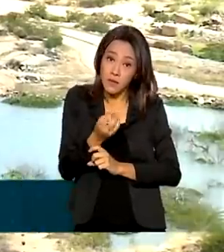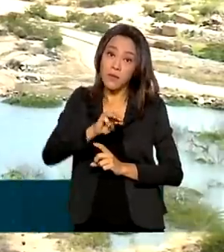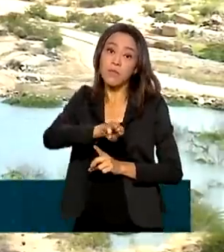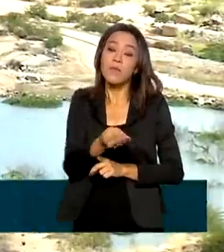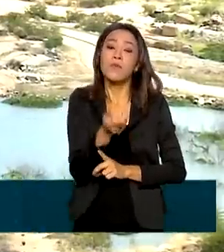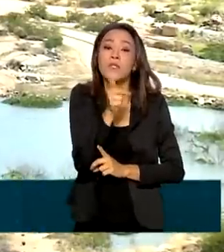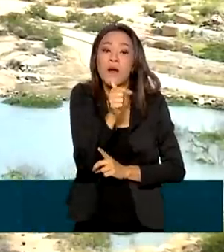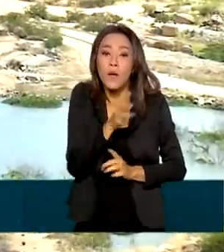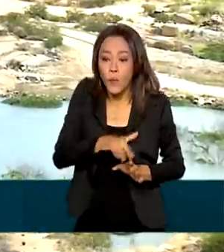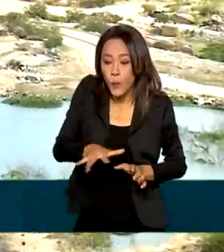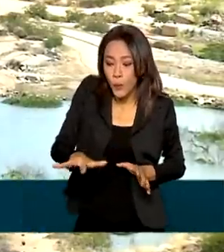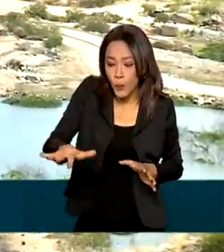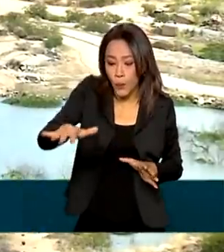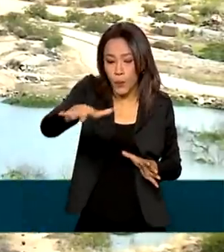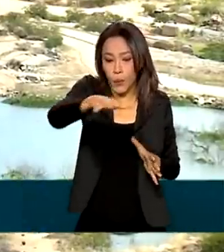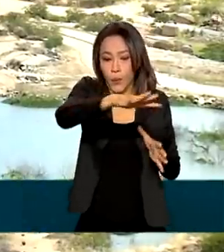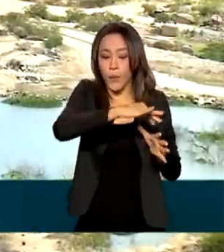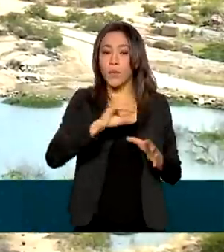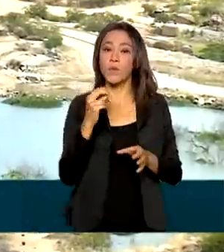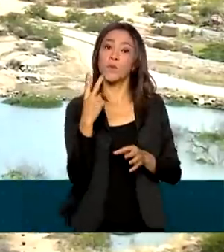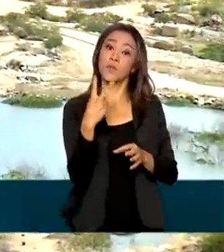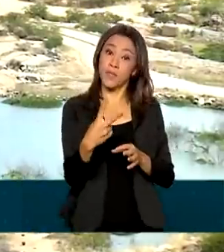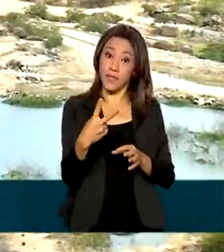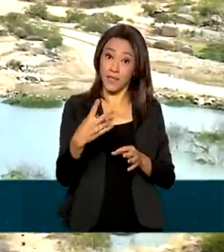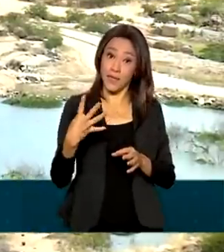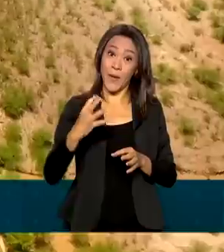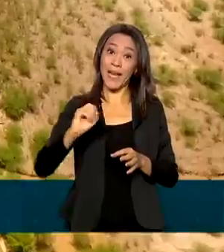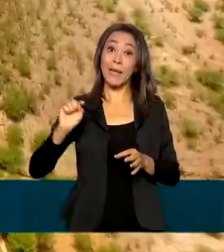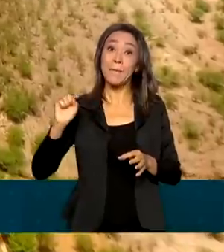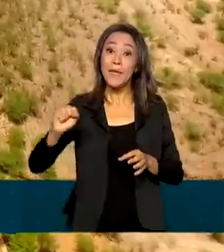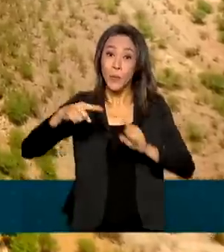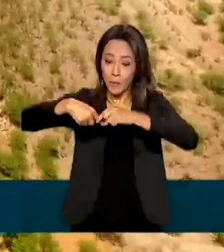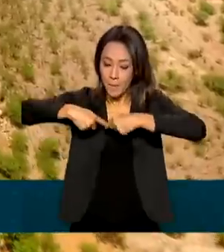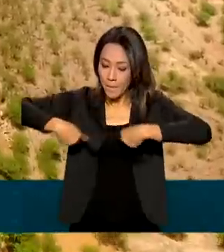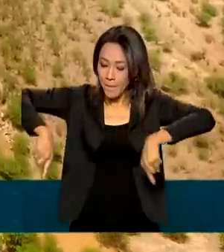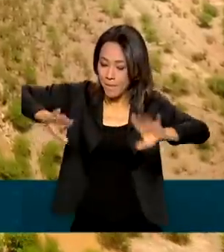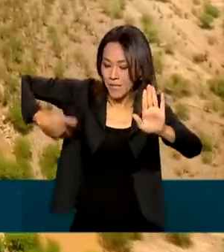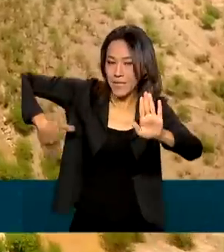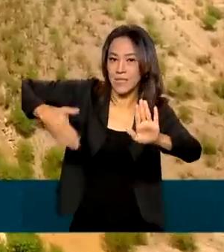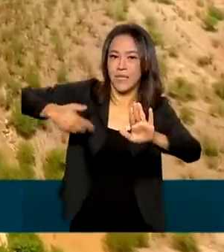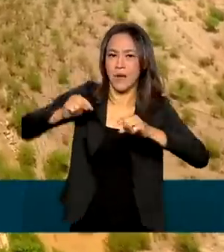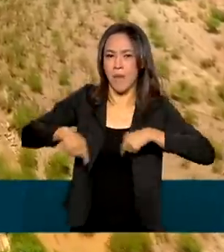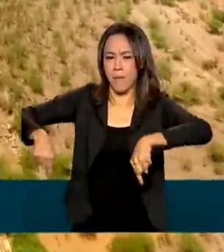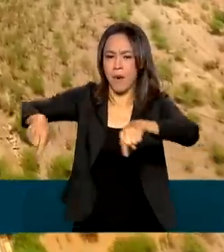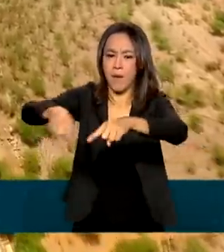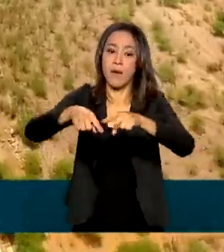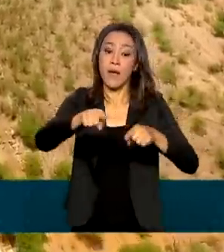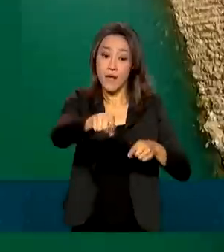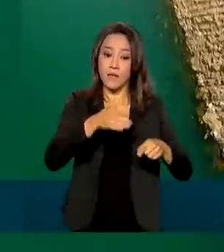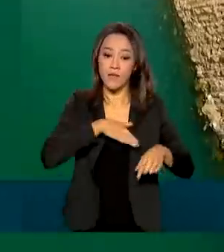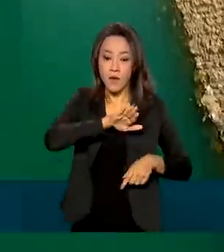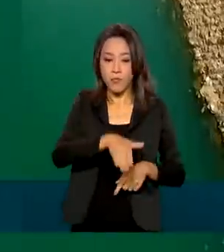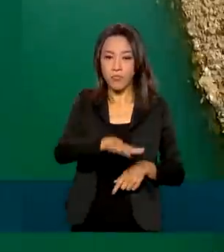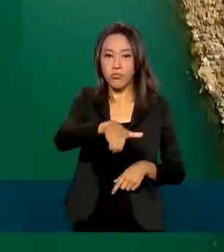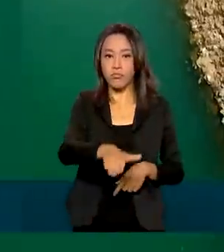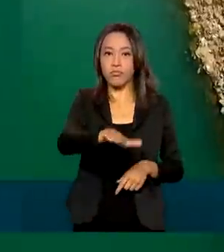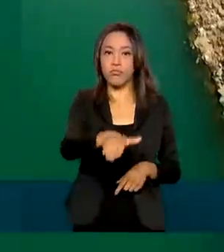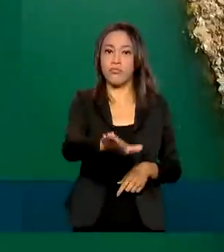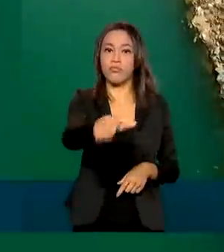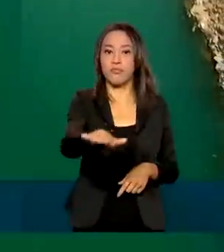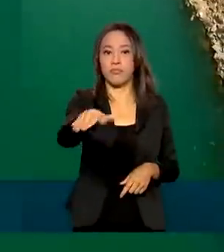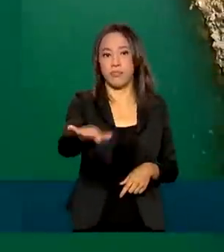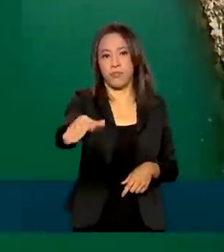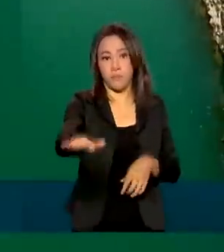equivalente a 240 mil piscinas olímpicas. Água que vem do Rio Piranhas e, no futuro, do eixo